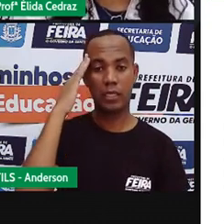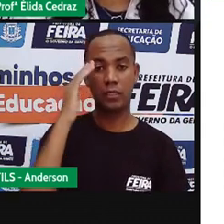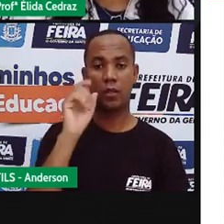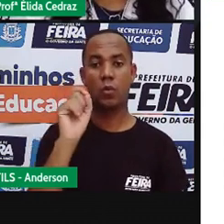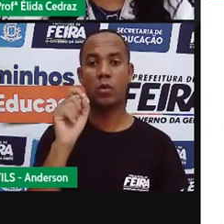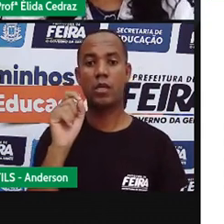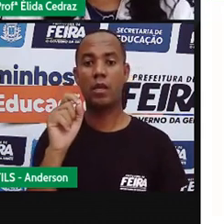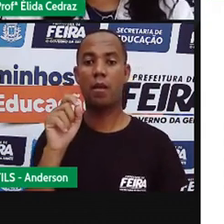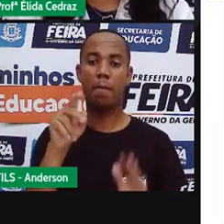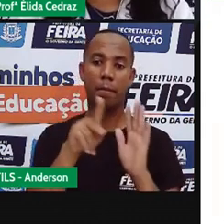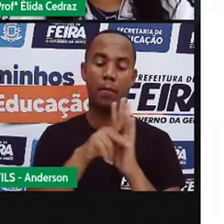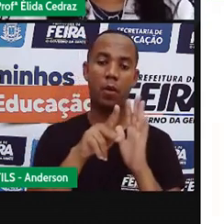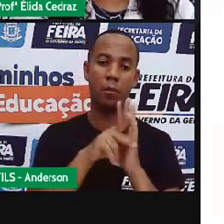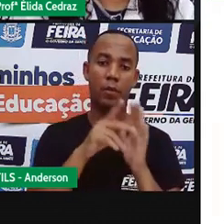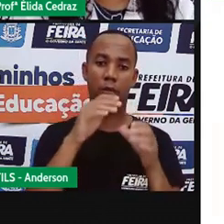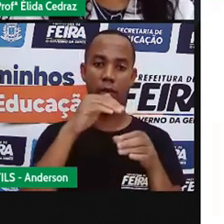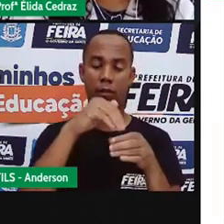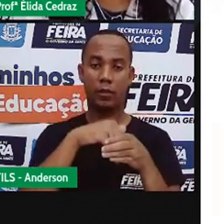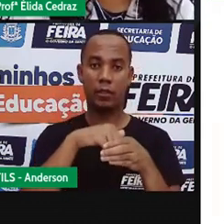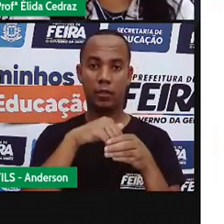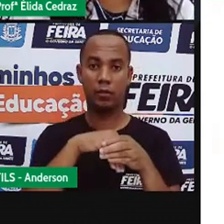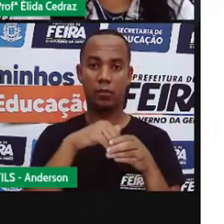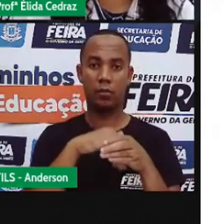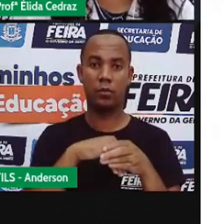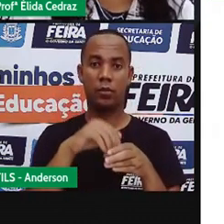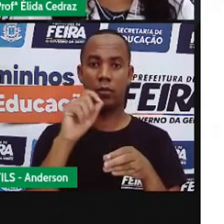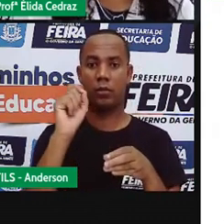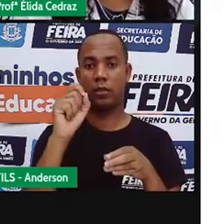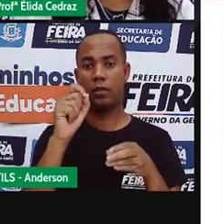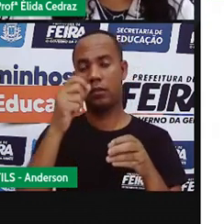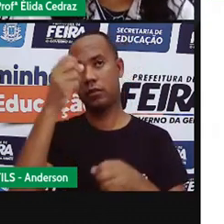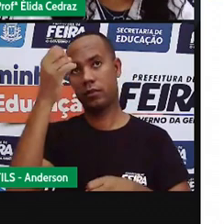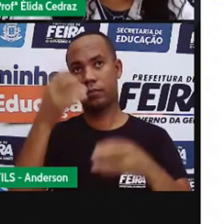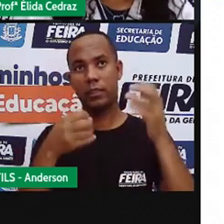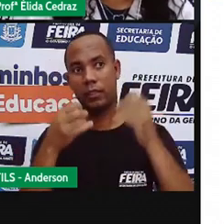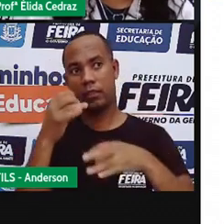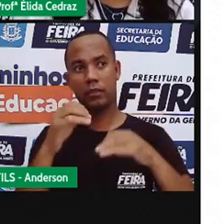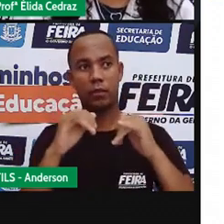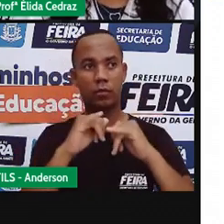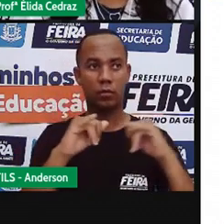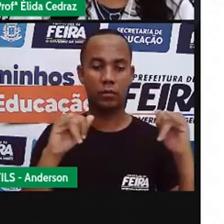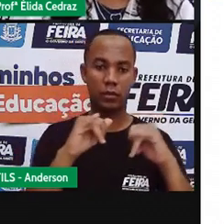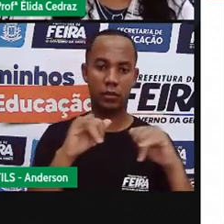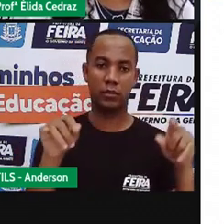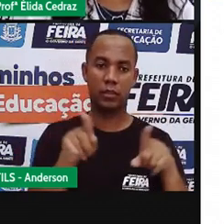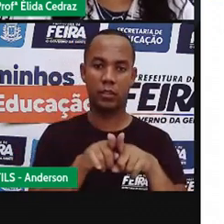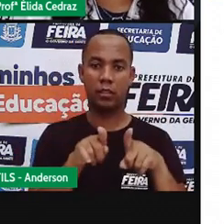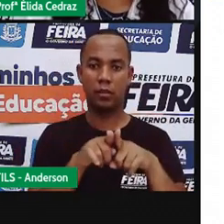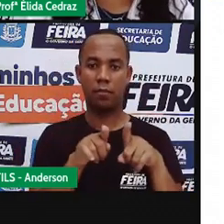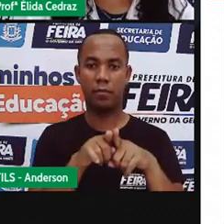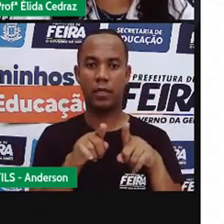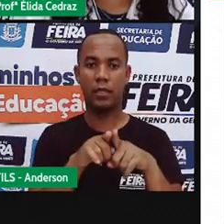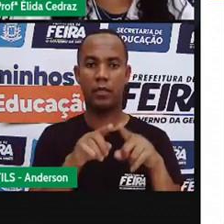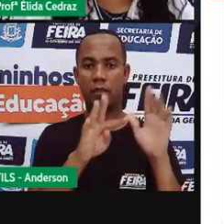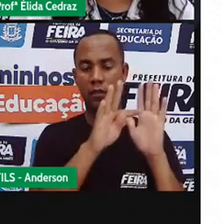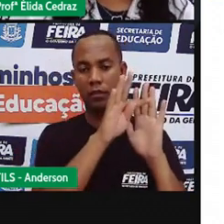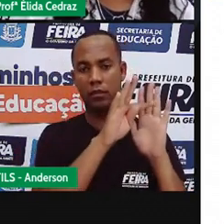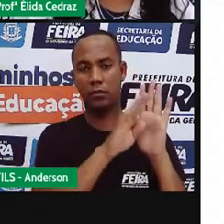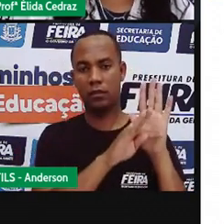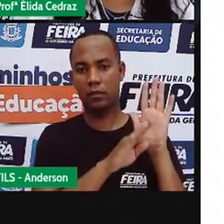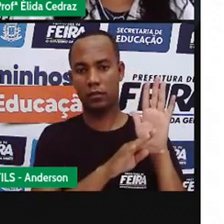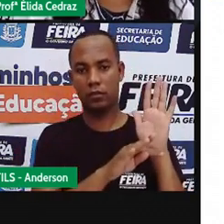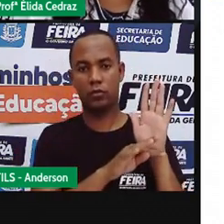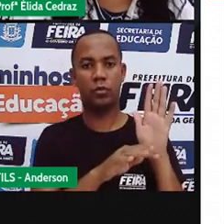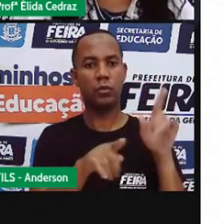que vai estar dentro da reportagem, dentro da notícia, dentro do texto jornalístico